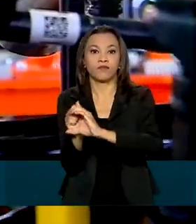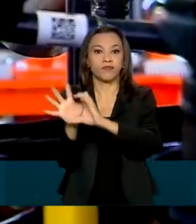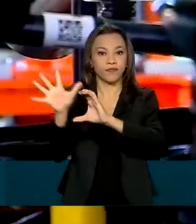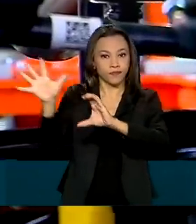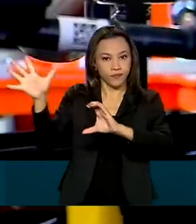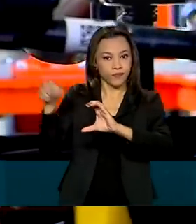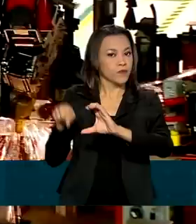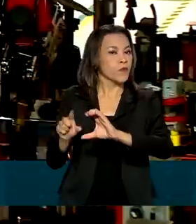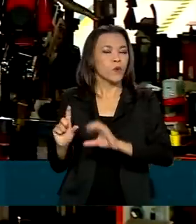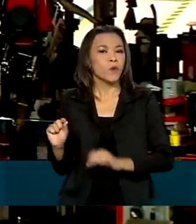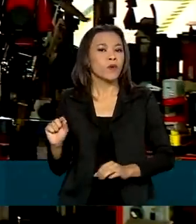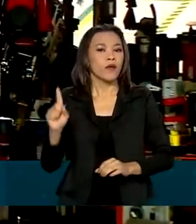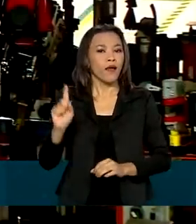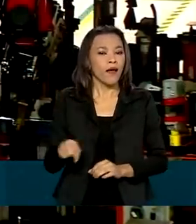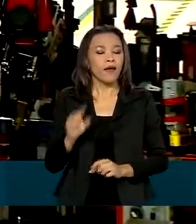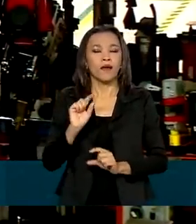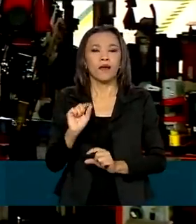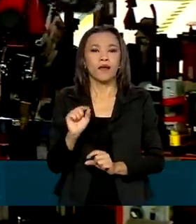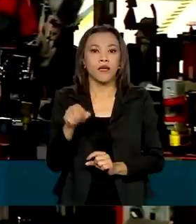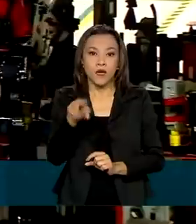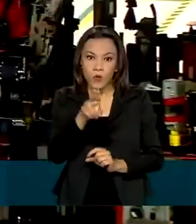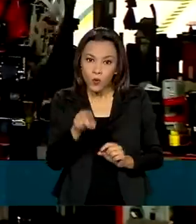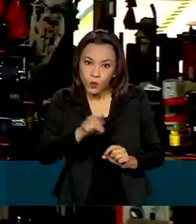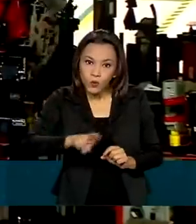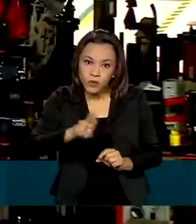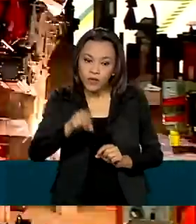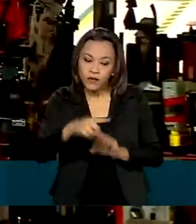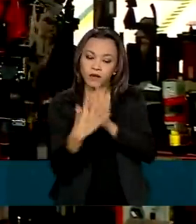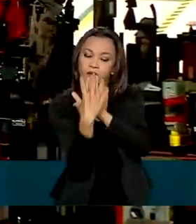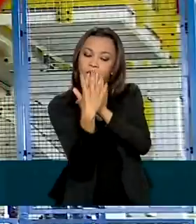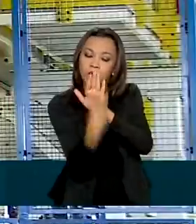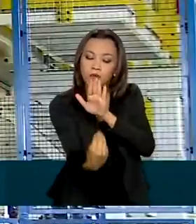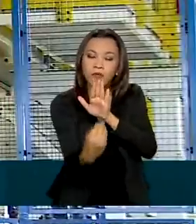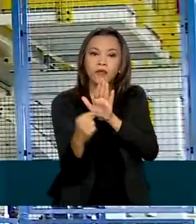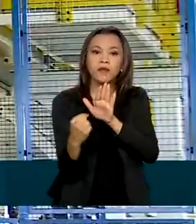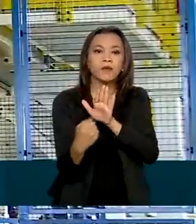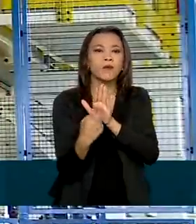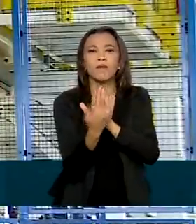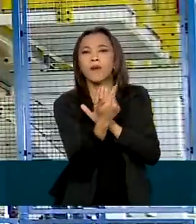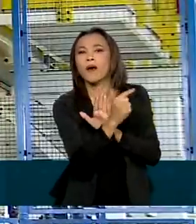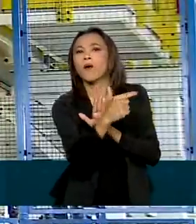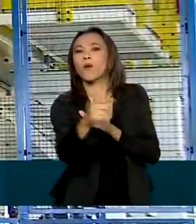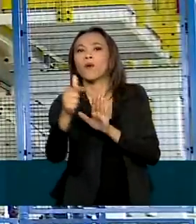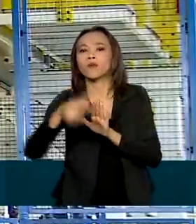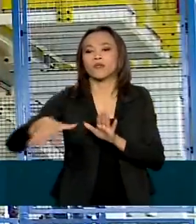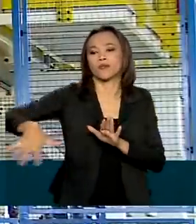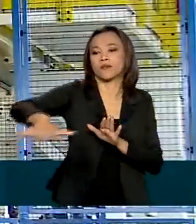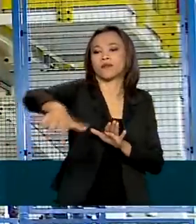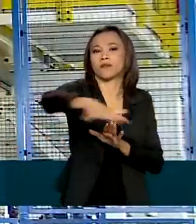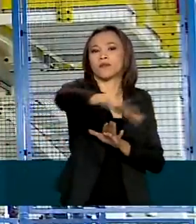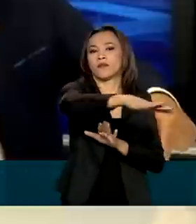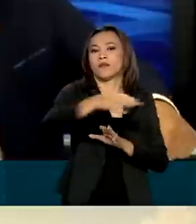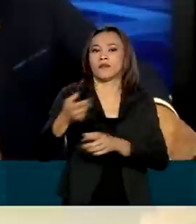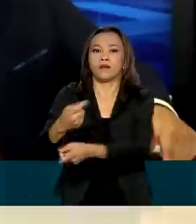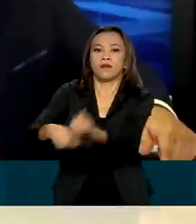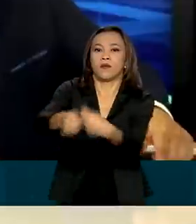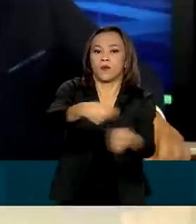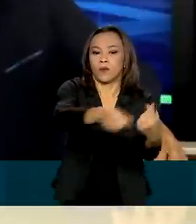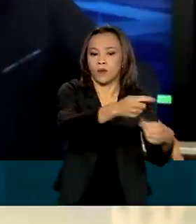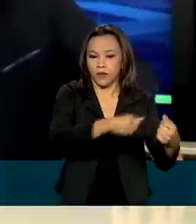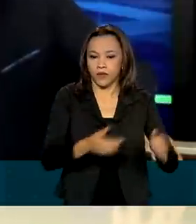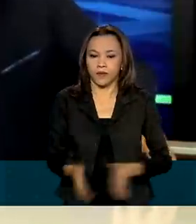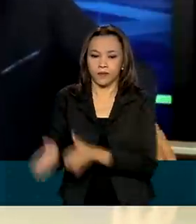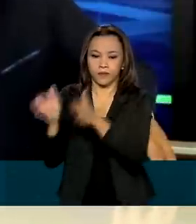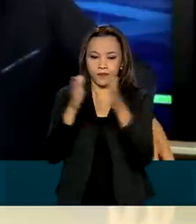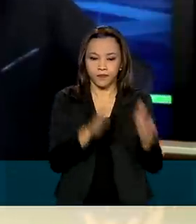e Inovações é aplicar esse modelo de desenvolvimento a outros setores da economia. Exatamente